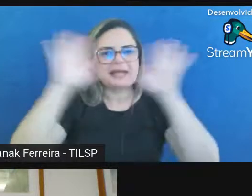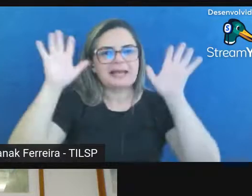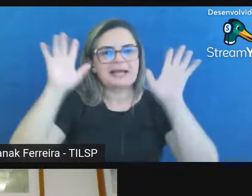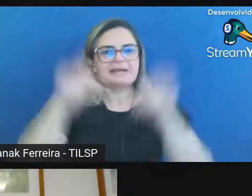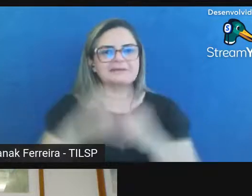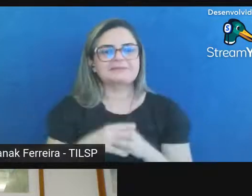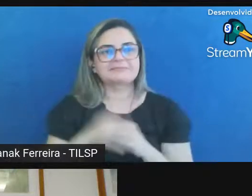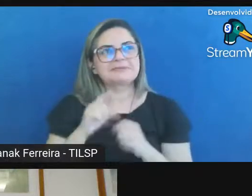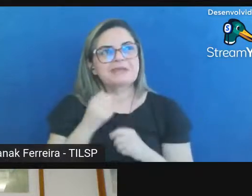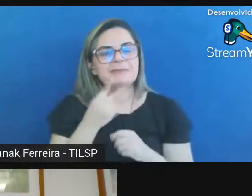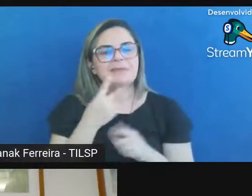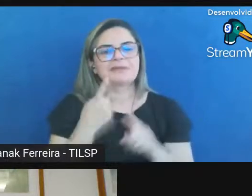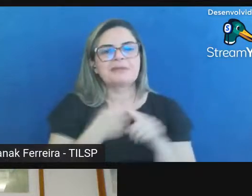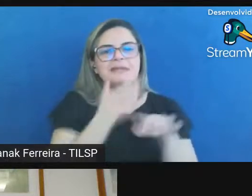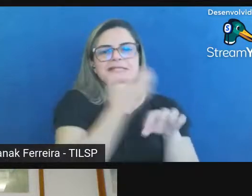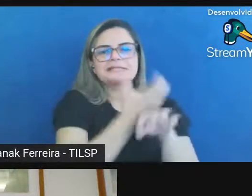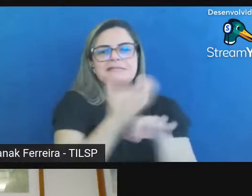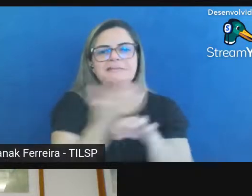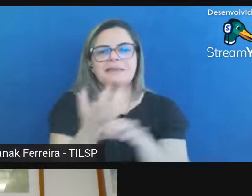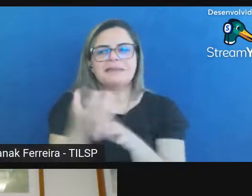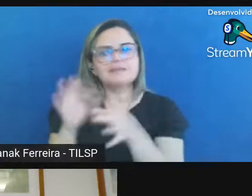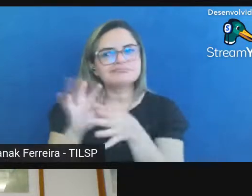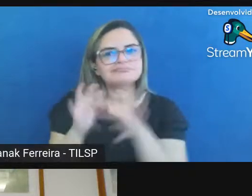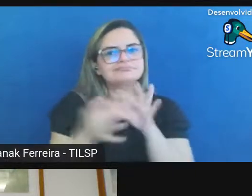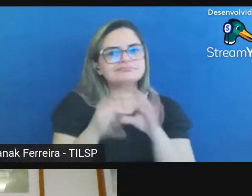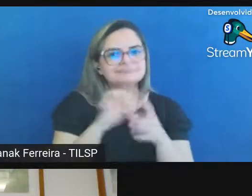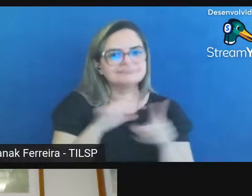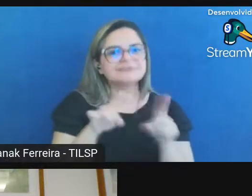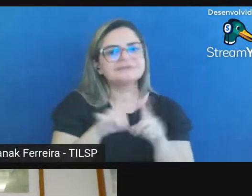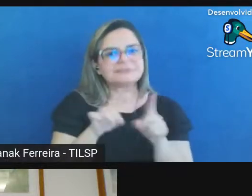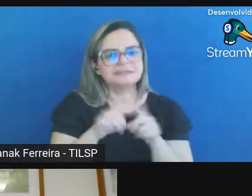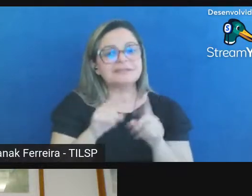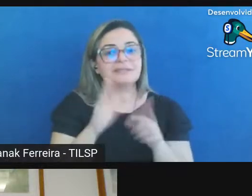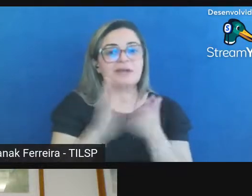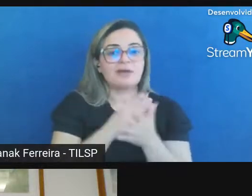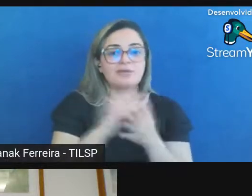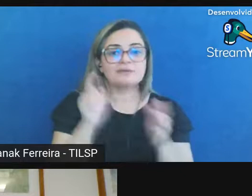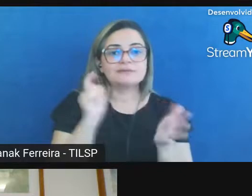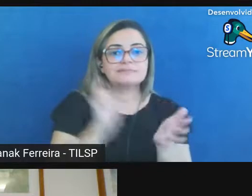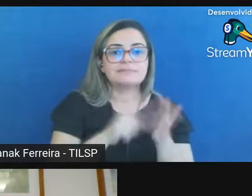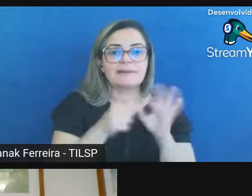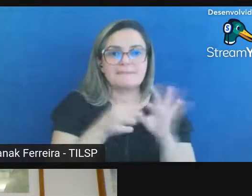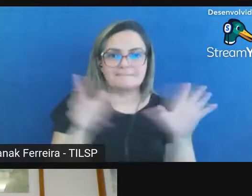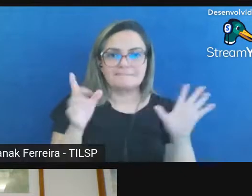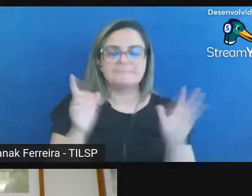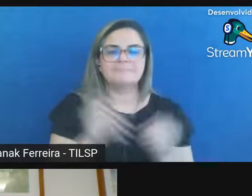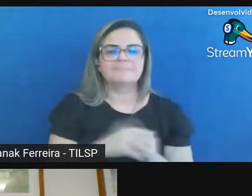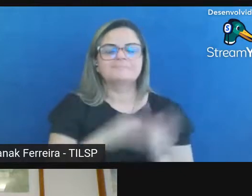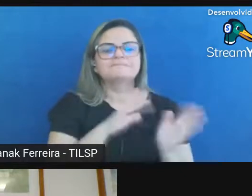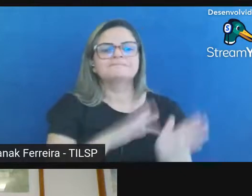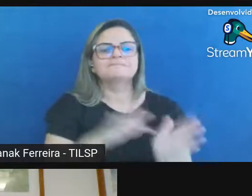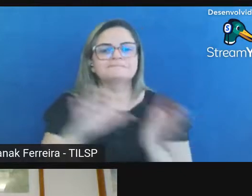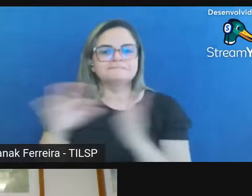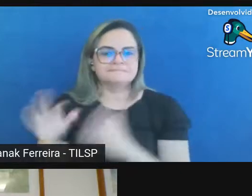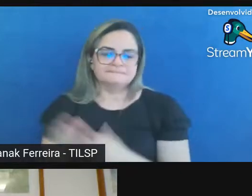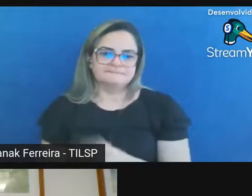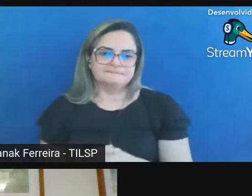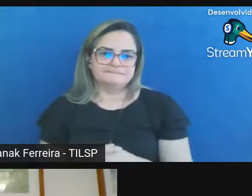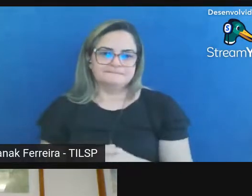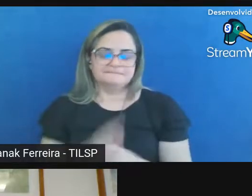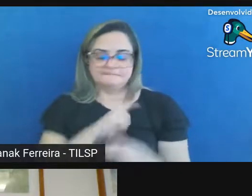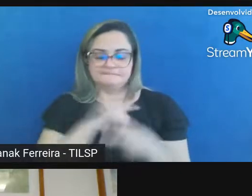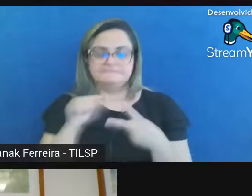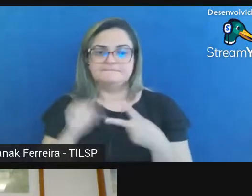interdisciplinaridade necessária e a questão das permissões também pois bem muito bem o nosso aluno